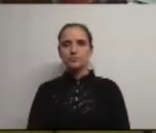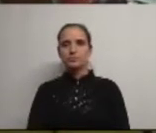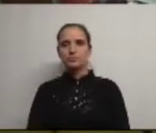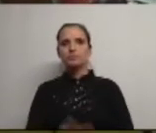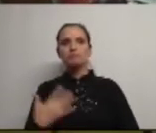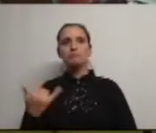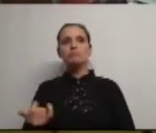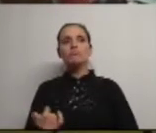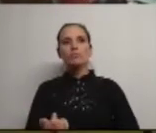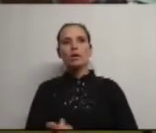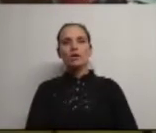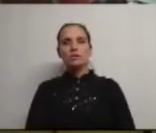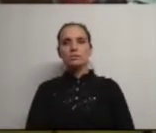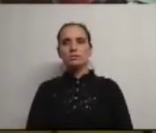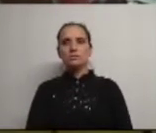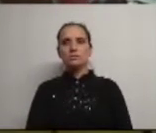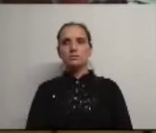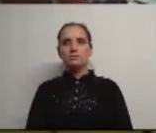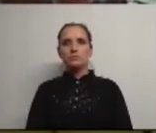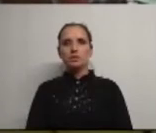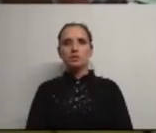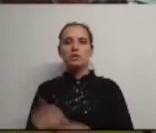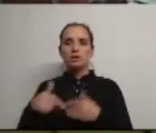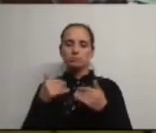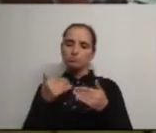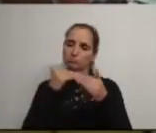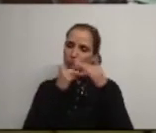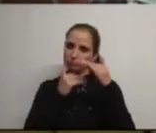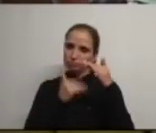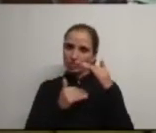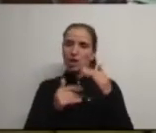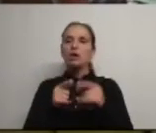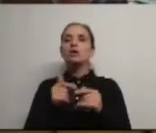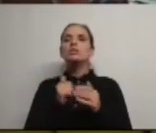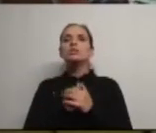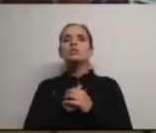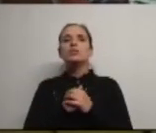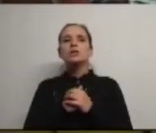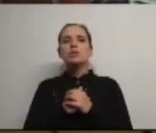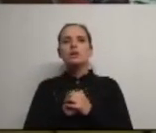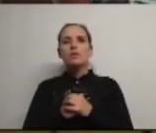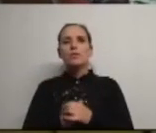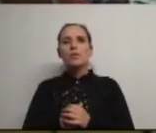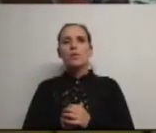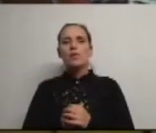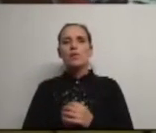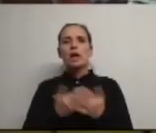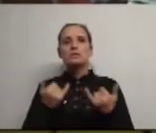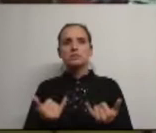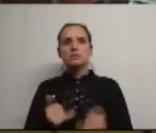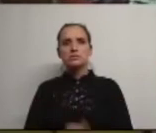Seguindo aqui também a nossa ordem da convocatória, tem a palavra